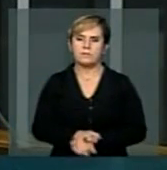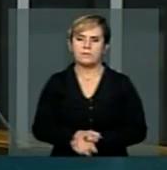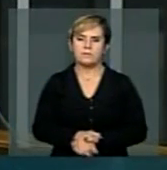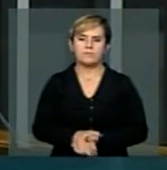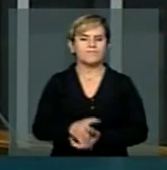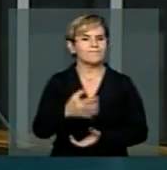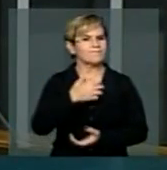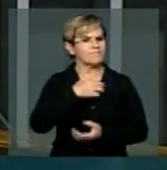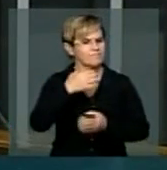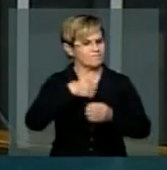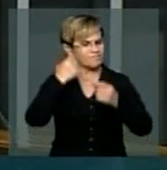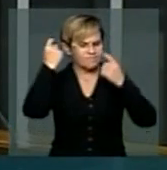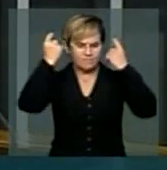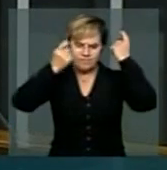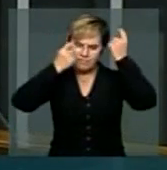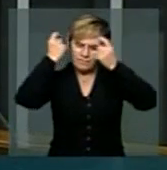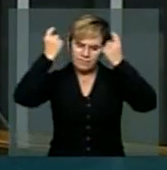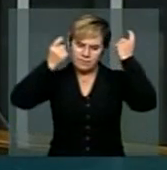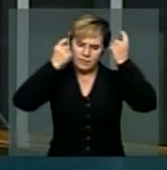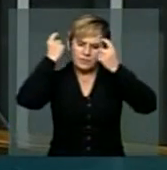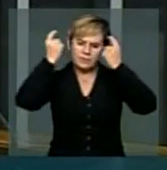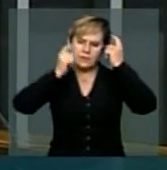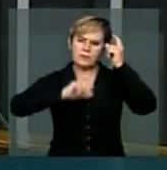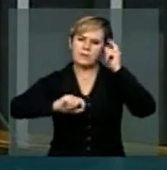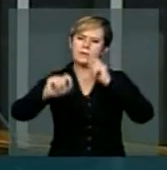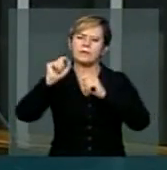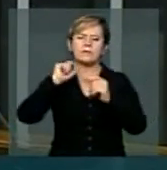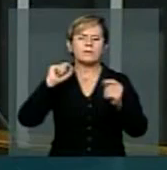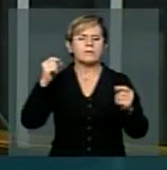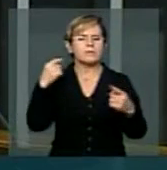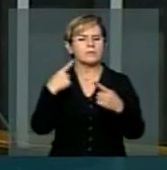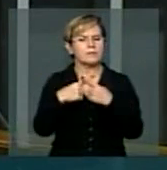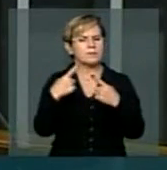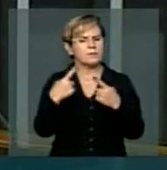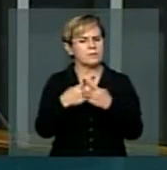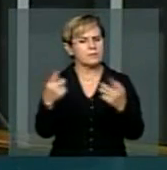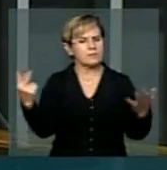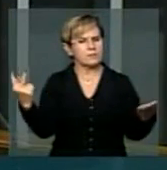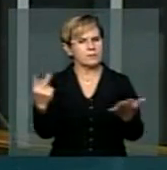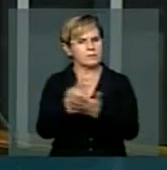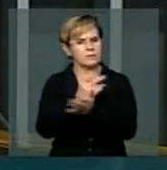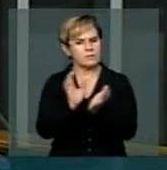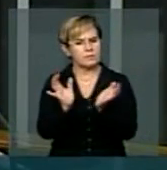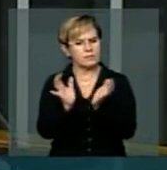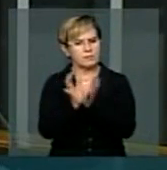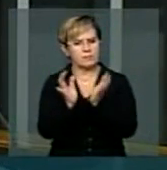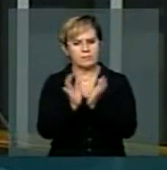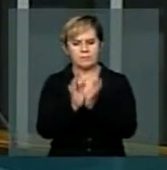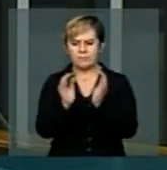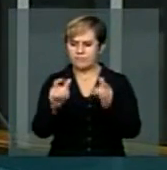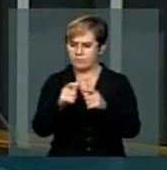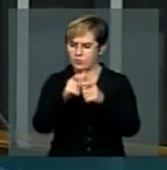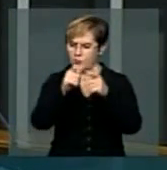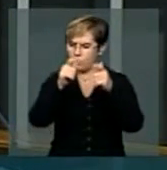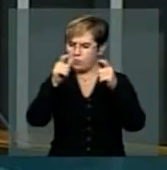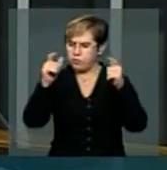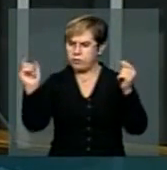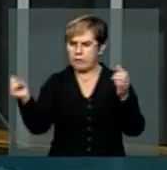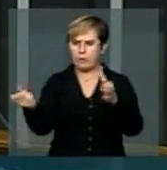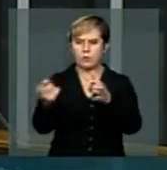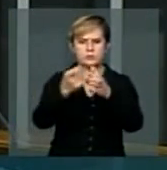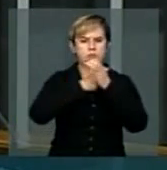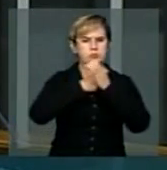preocupa-me aqui a situação do nível de endividamento